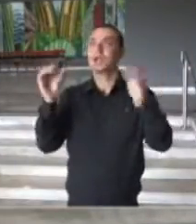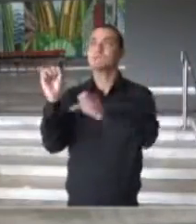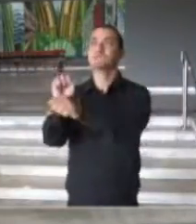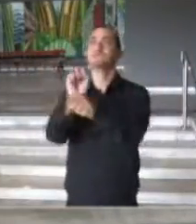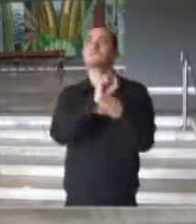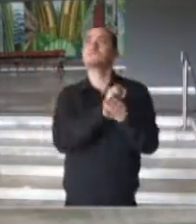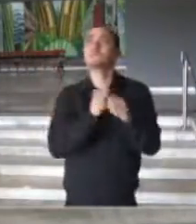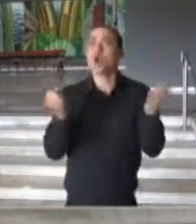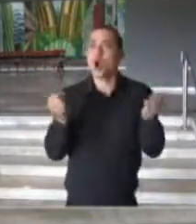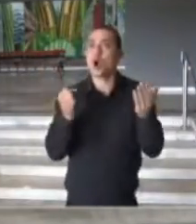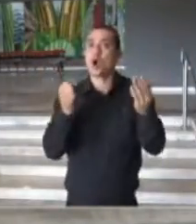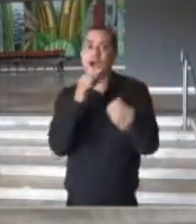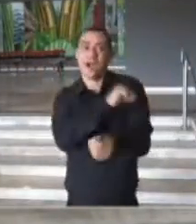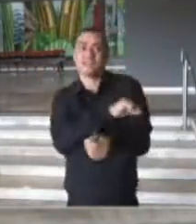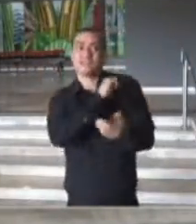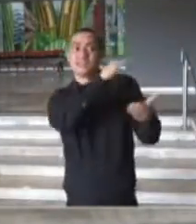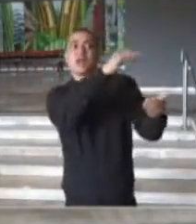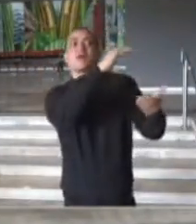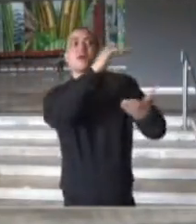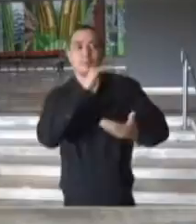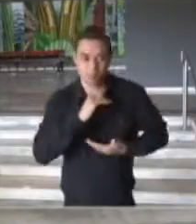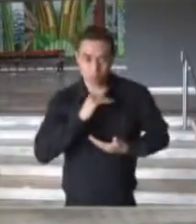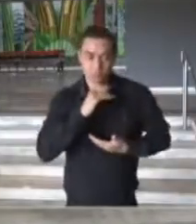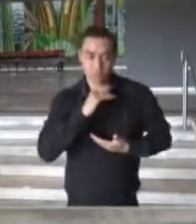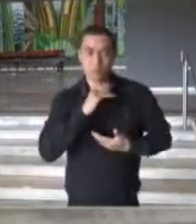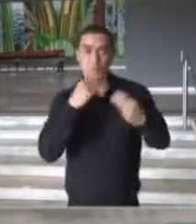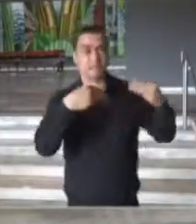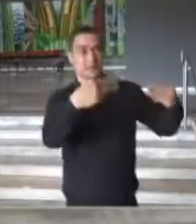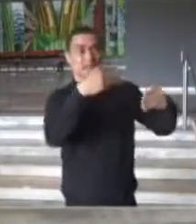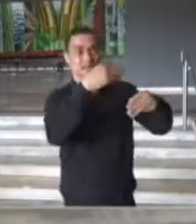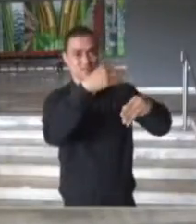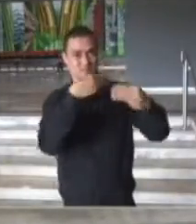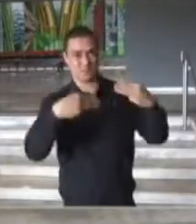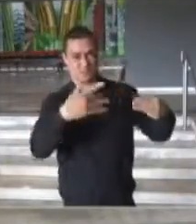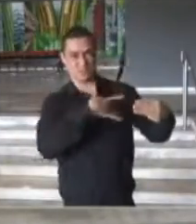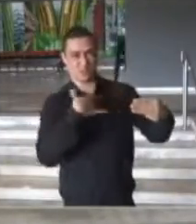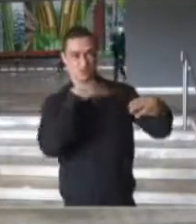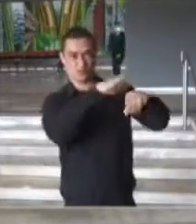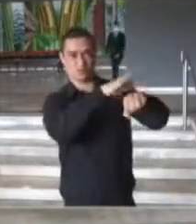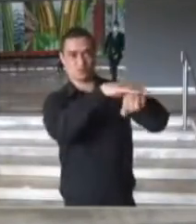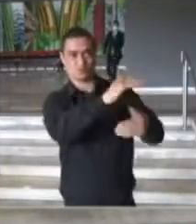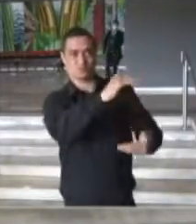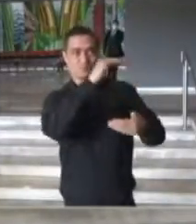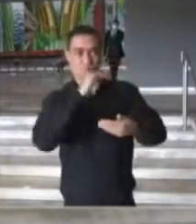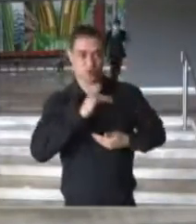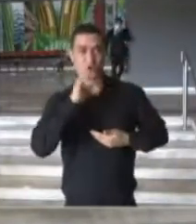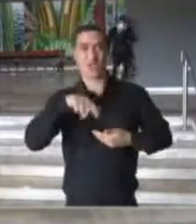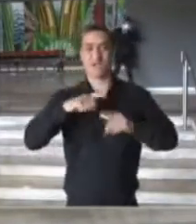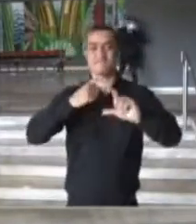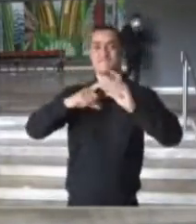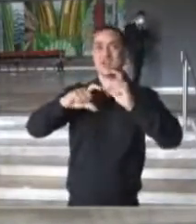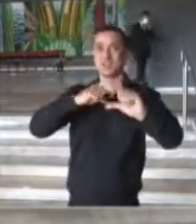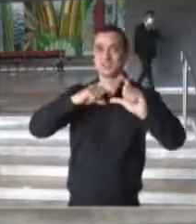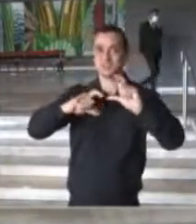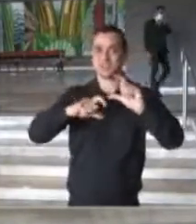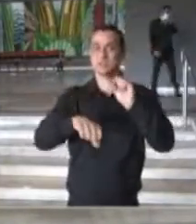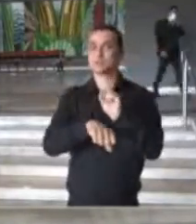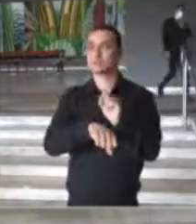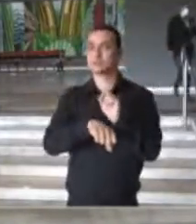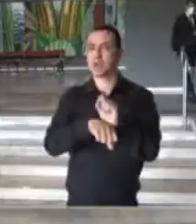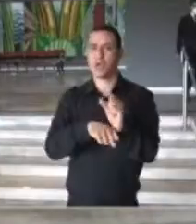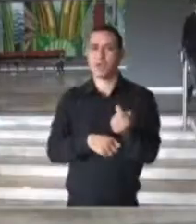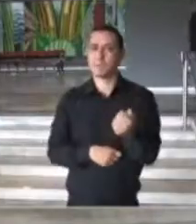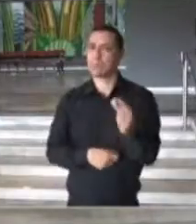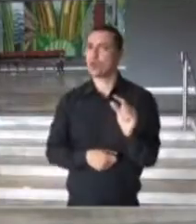estamos prontos para receber a vacina do Ministério da Saúde, a vacina hoje é a vacina da Pfizer, é um quantitativo ainda